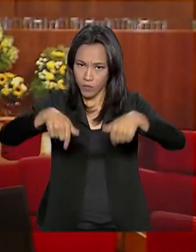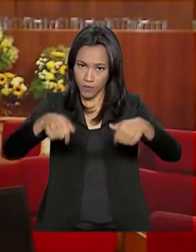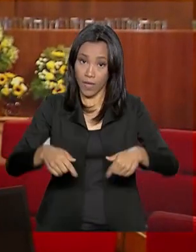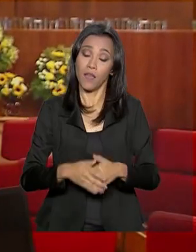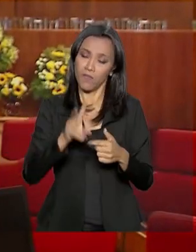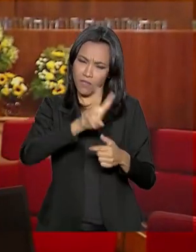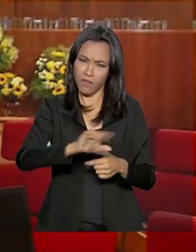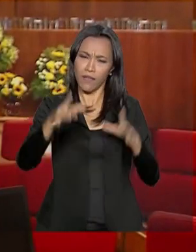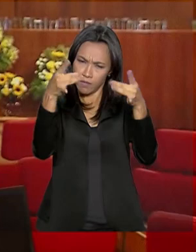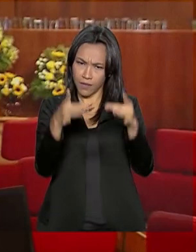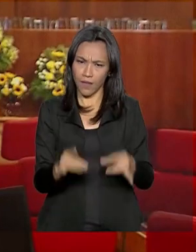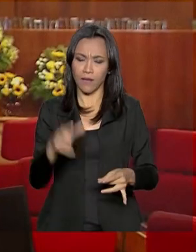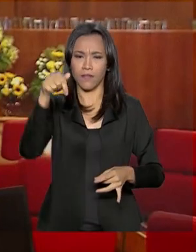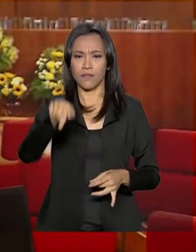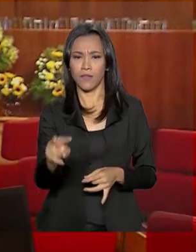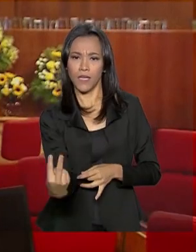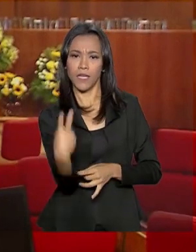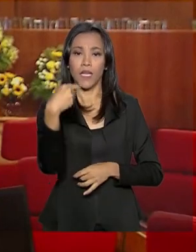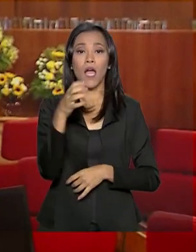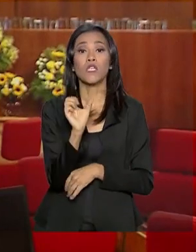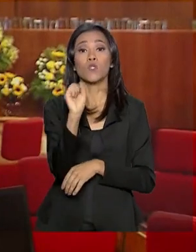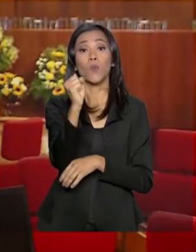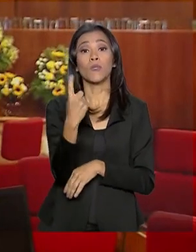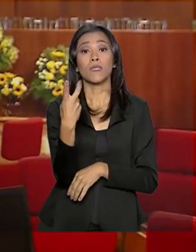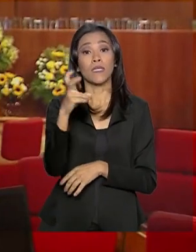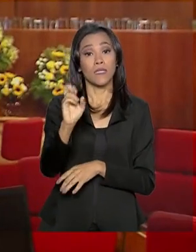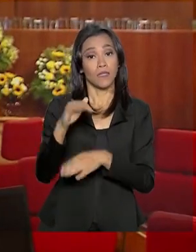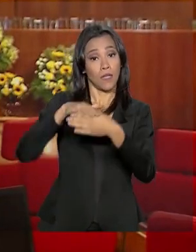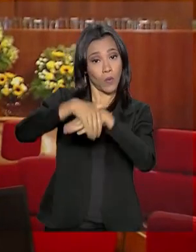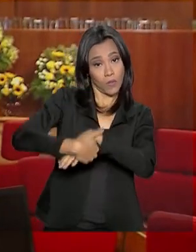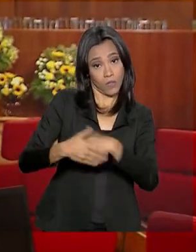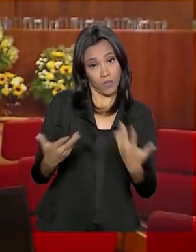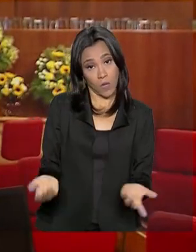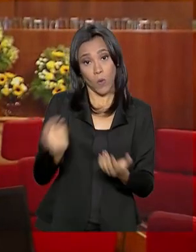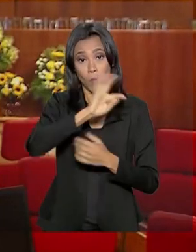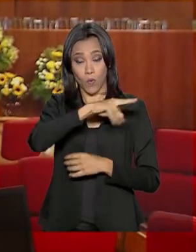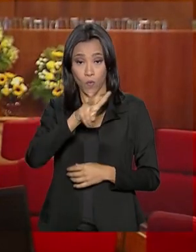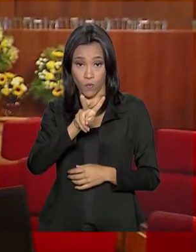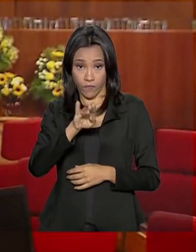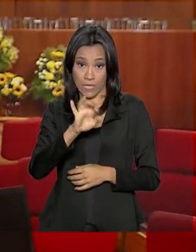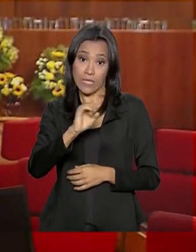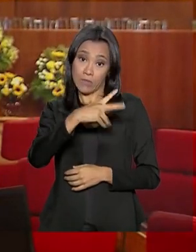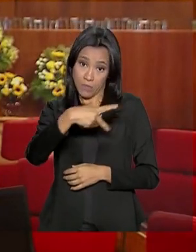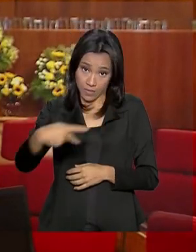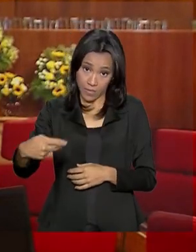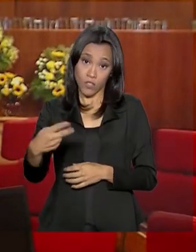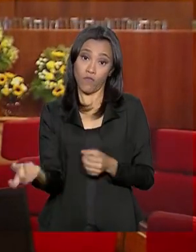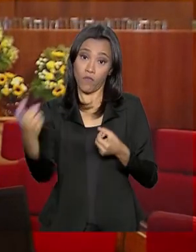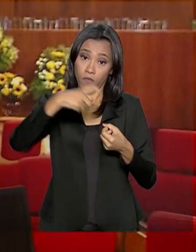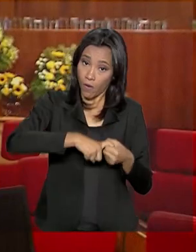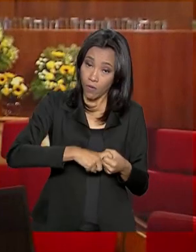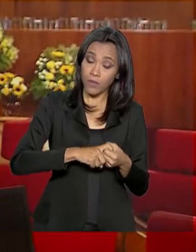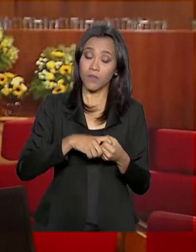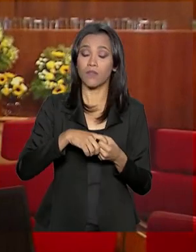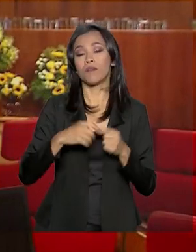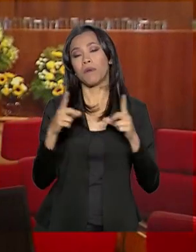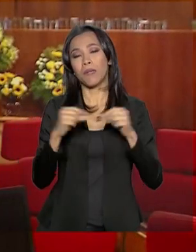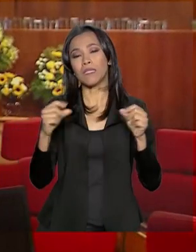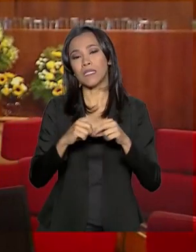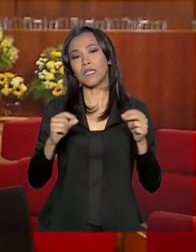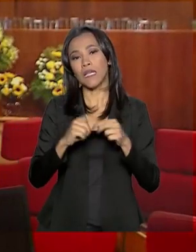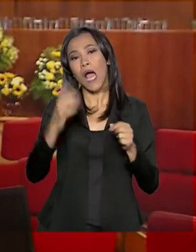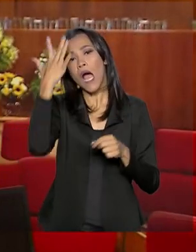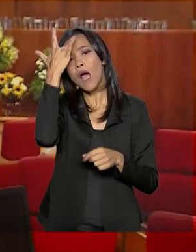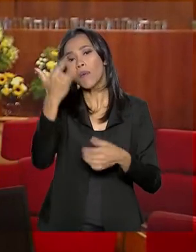da nossa programação e no nosso jornal, às 8h15 da noite. O vice-presidente Hamilton Mourão volta para Brasília no início da noite